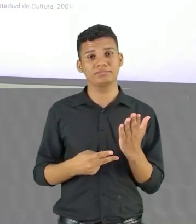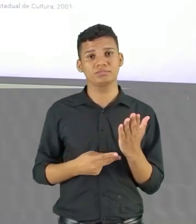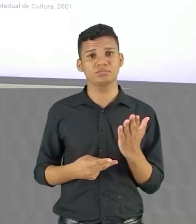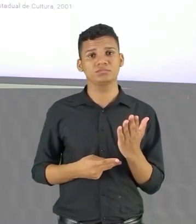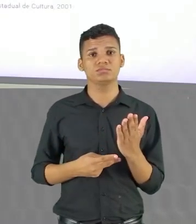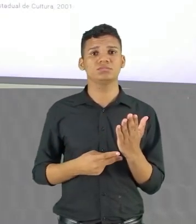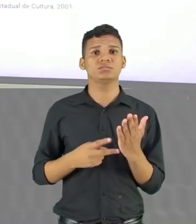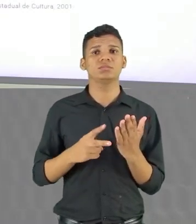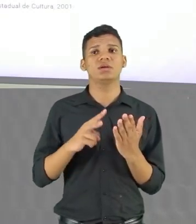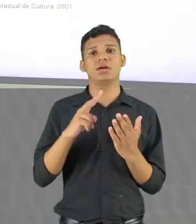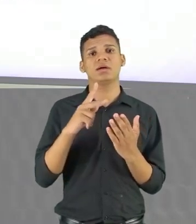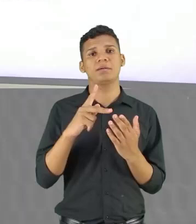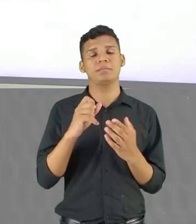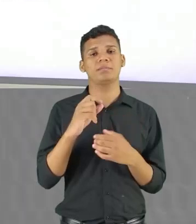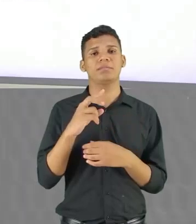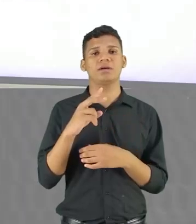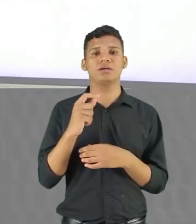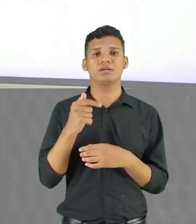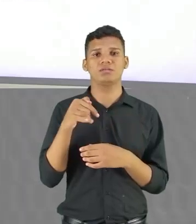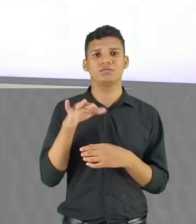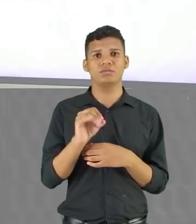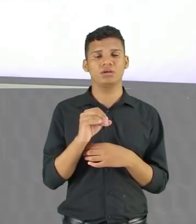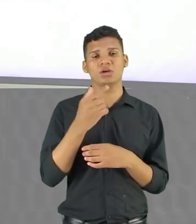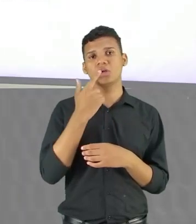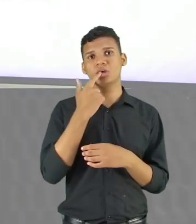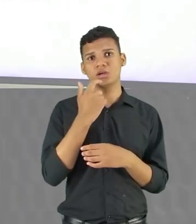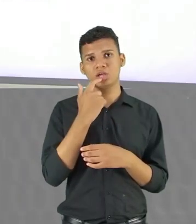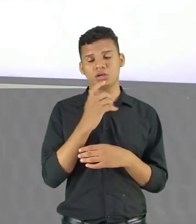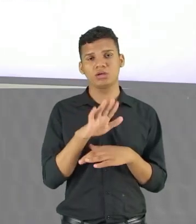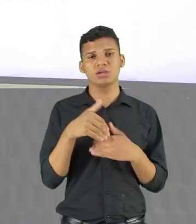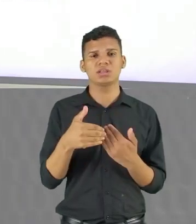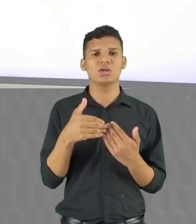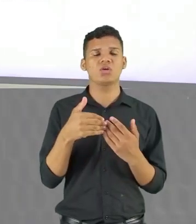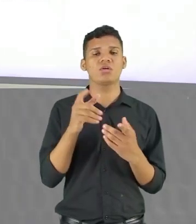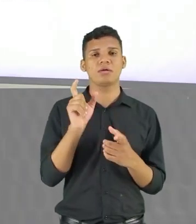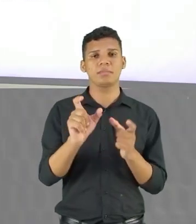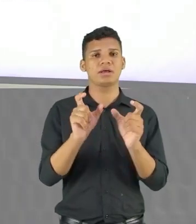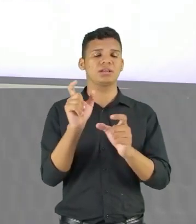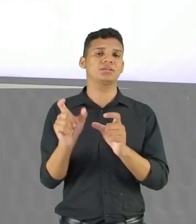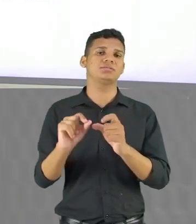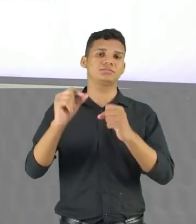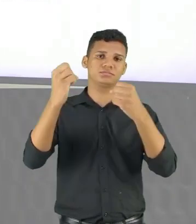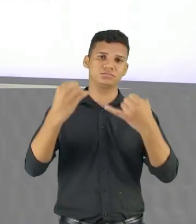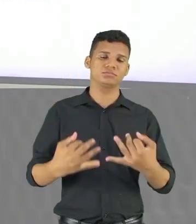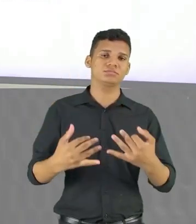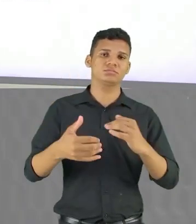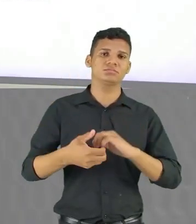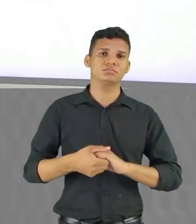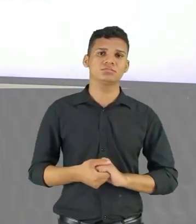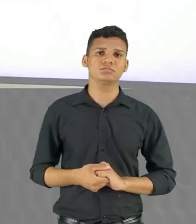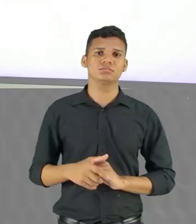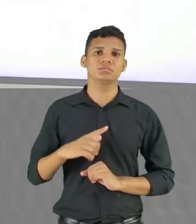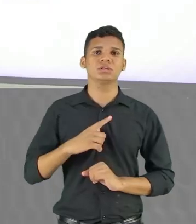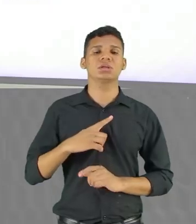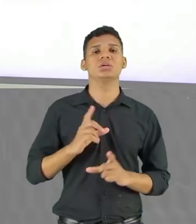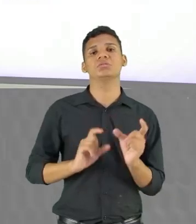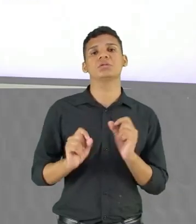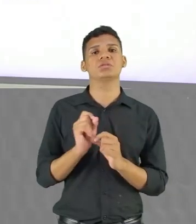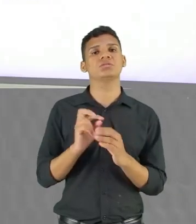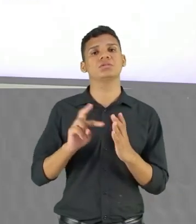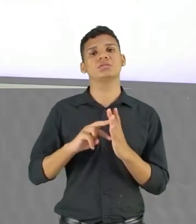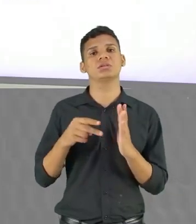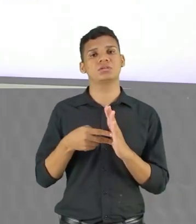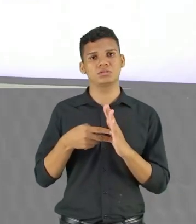Pavão vermelho Então As palavras Estão sendo colocadas No poema Elas têm uma Finalidade